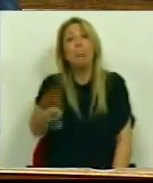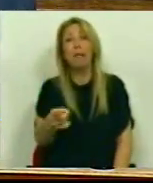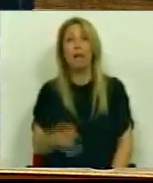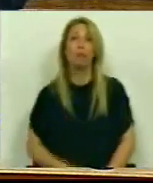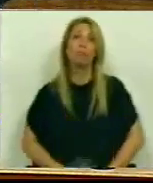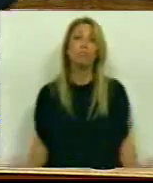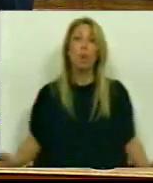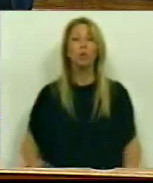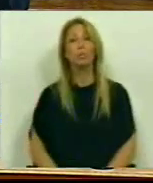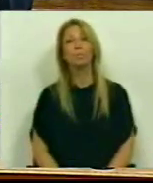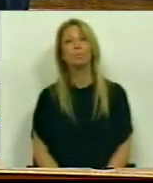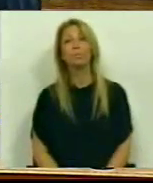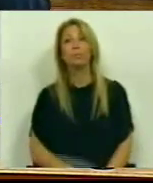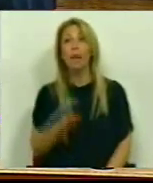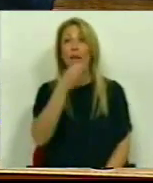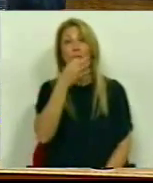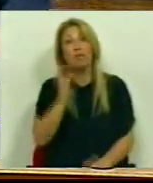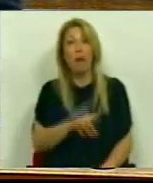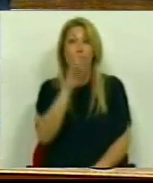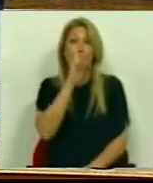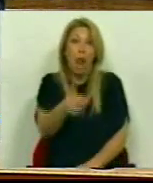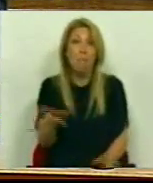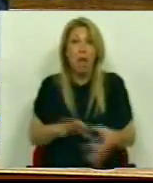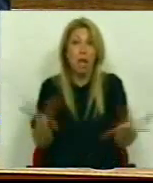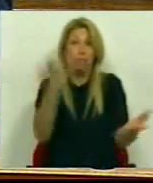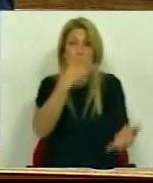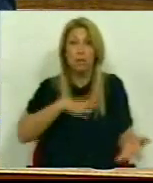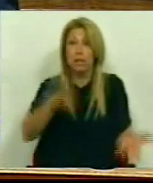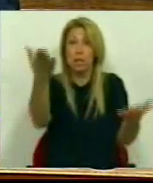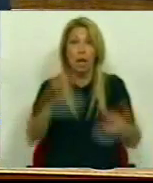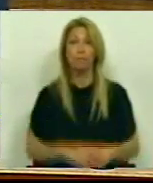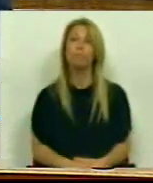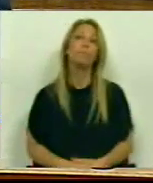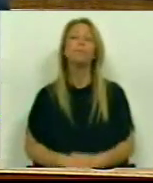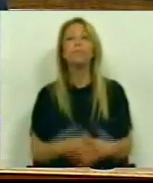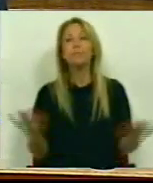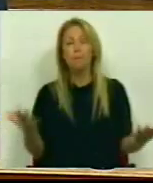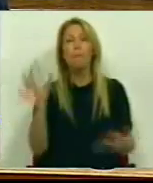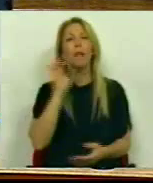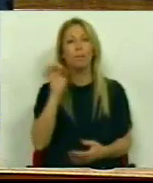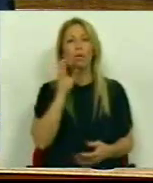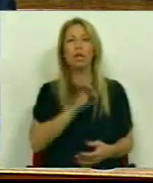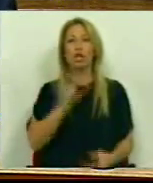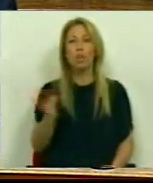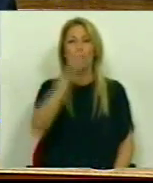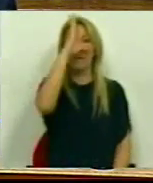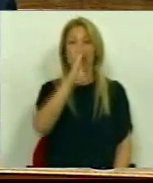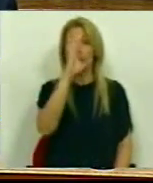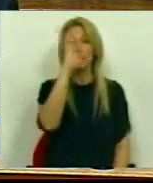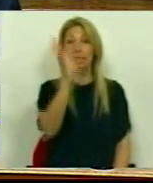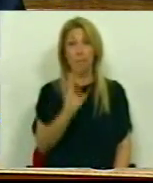Estamos a referir concretamente à Alemanha Pois é importante, Sr. Primeiro-Ministro, saber